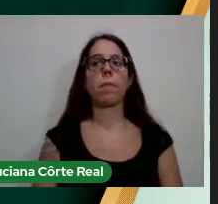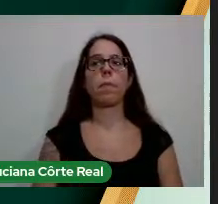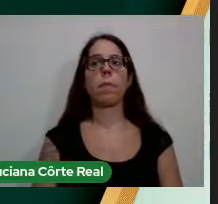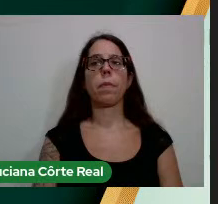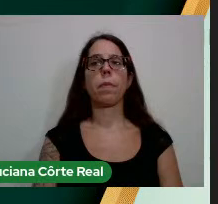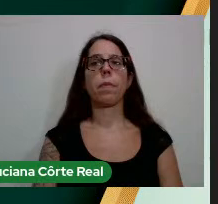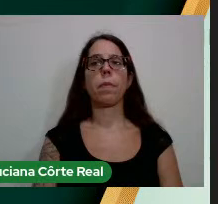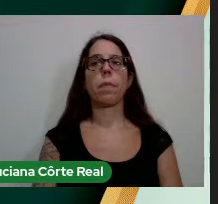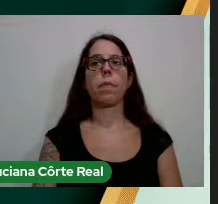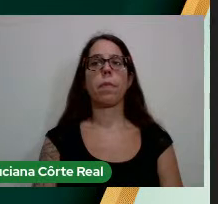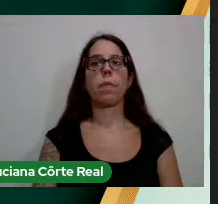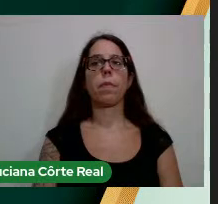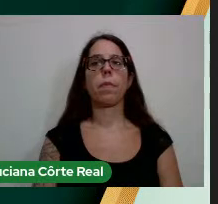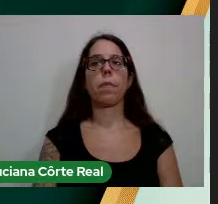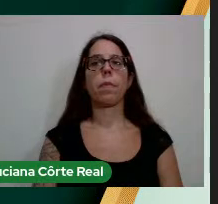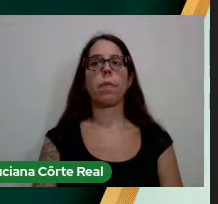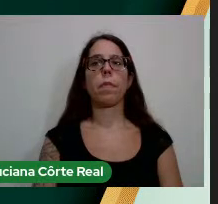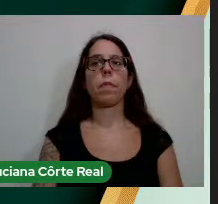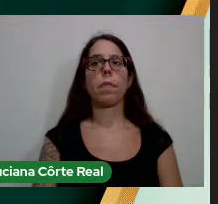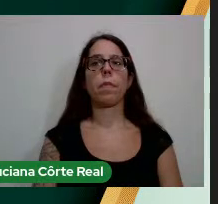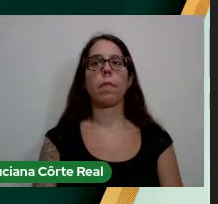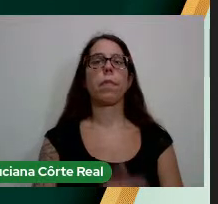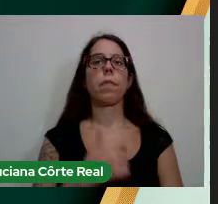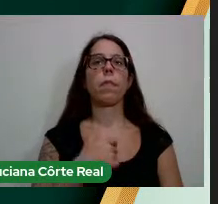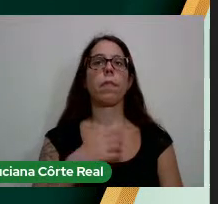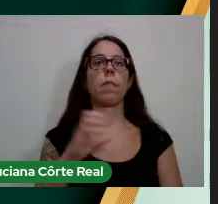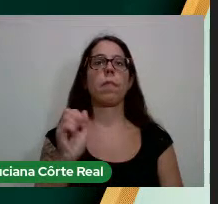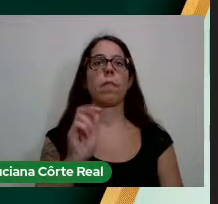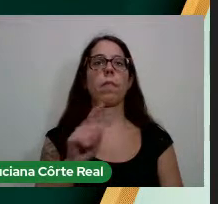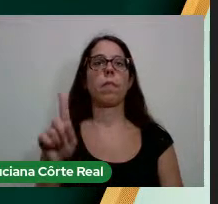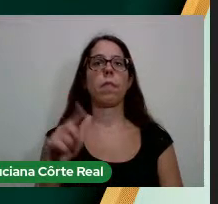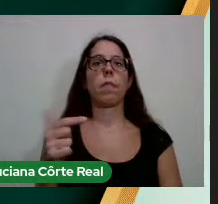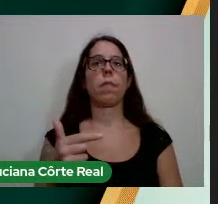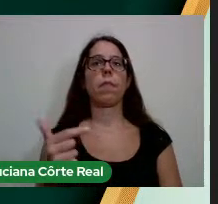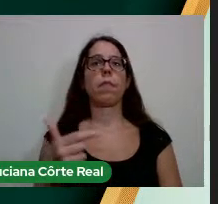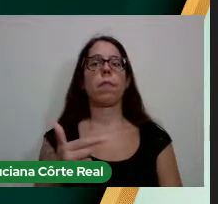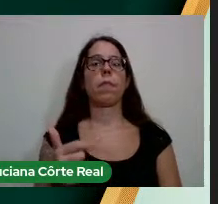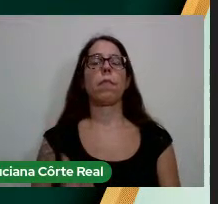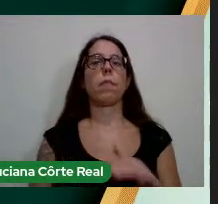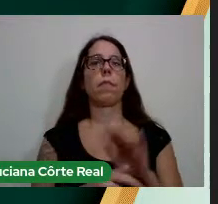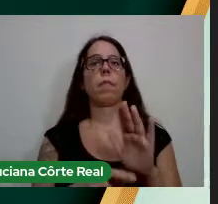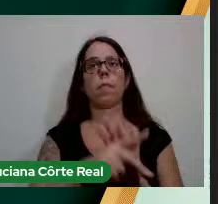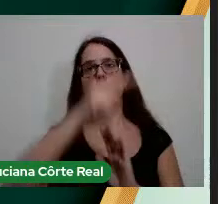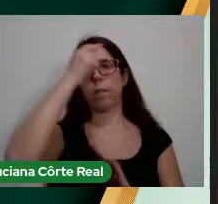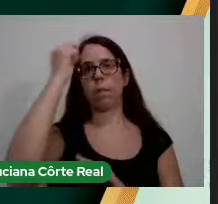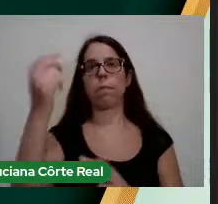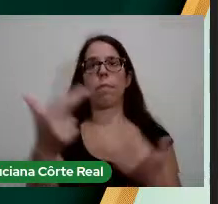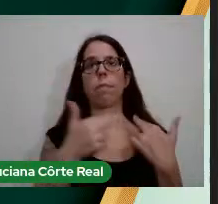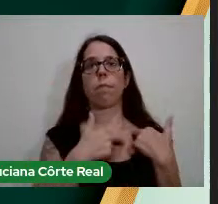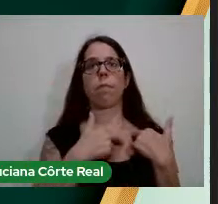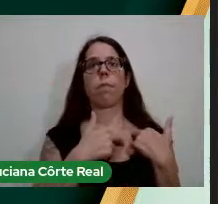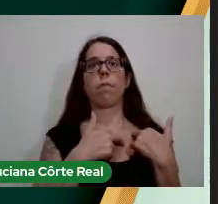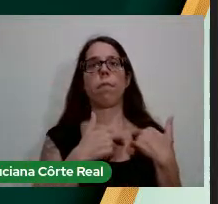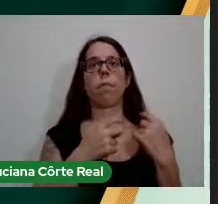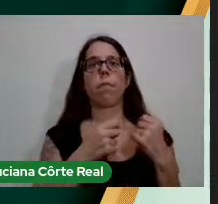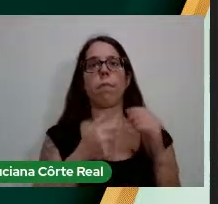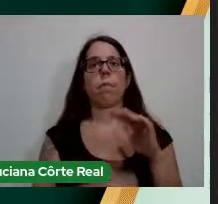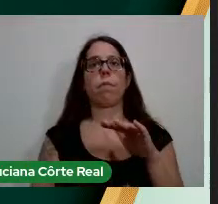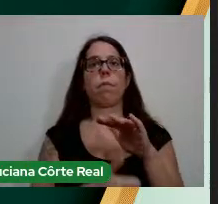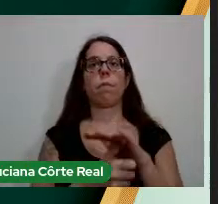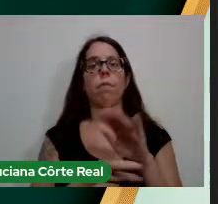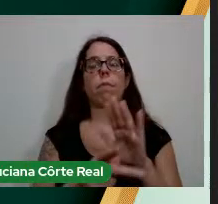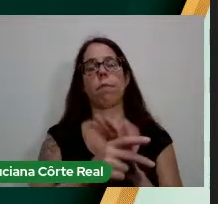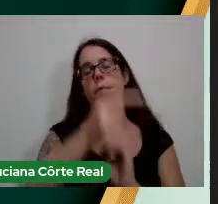Eu, César Flaubiano da Cruz Cristal do pró-reitor de graduação por delegação do senhor reitor da Universidade